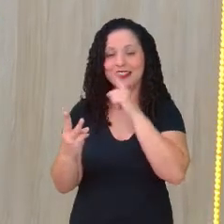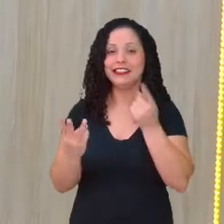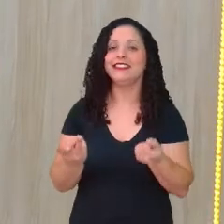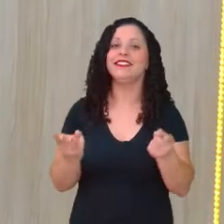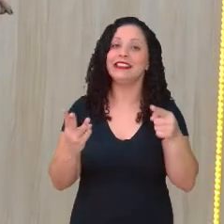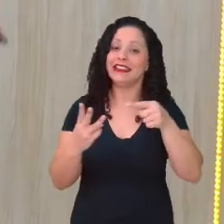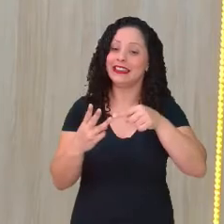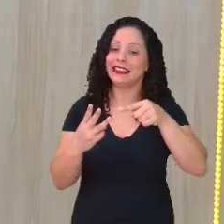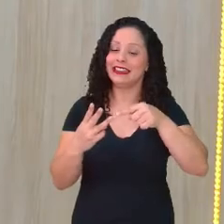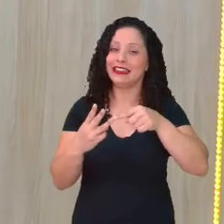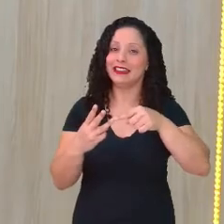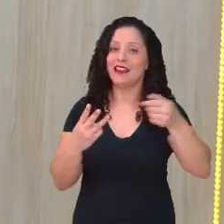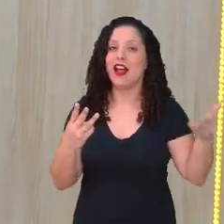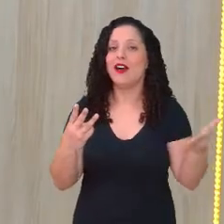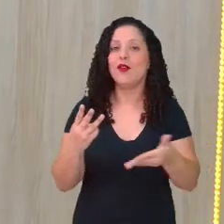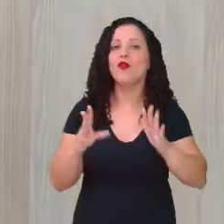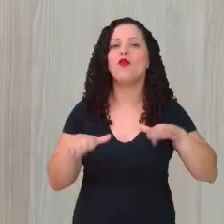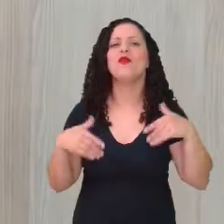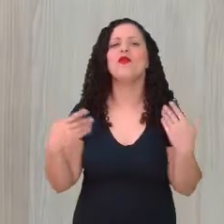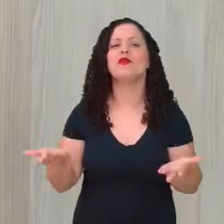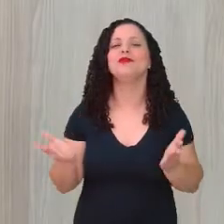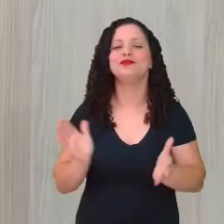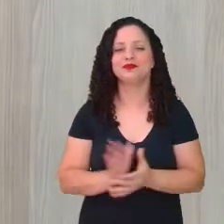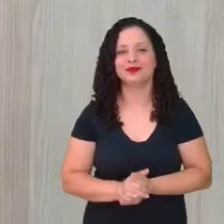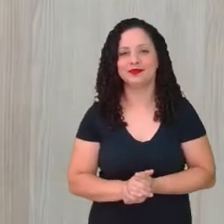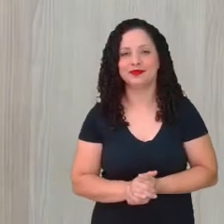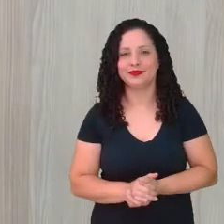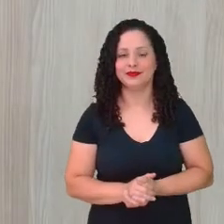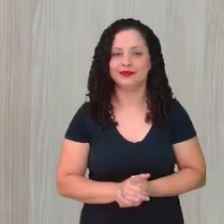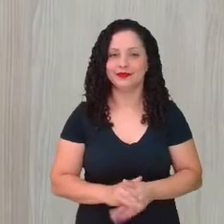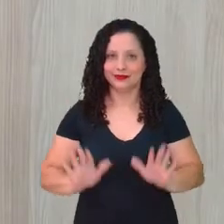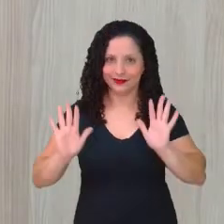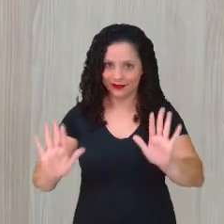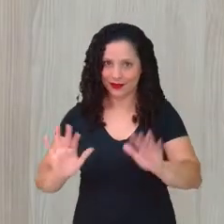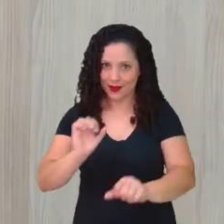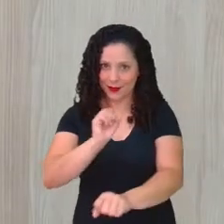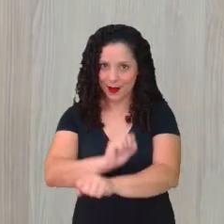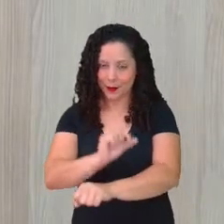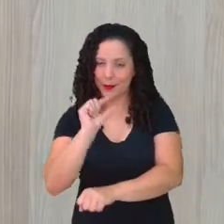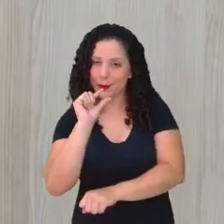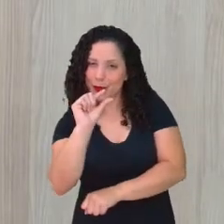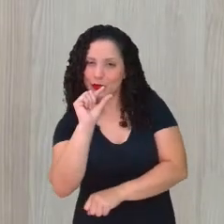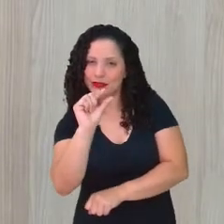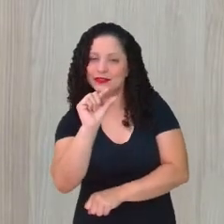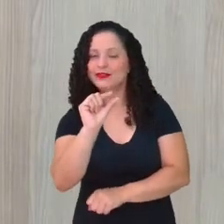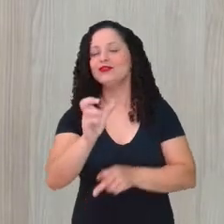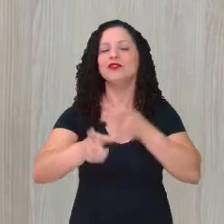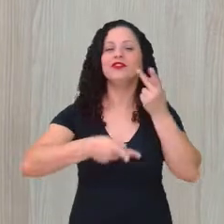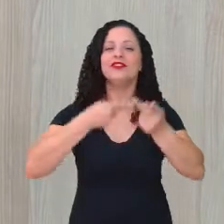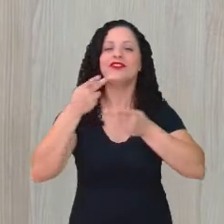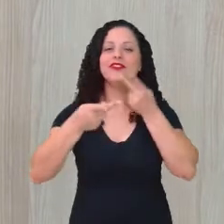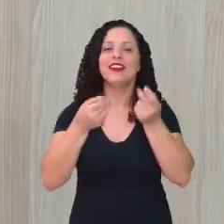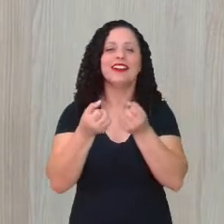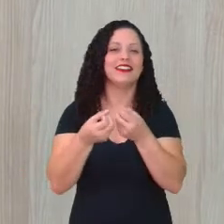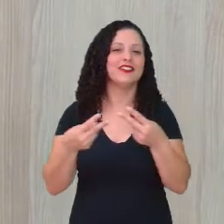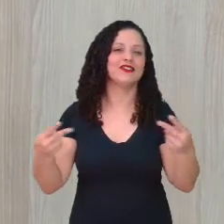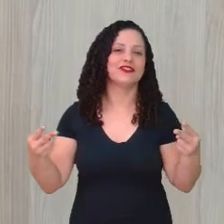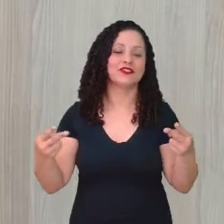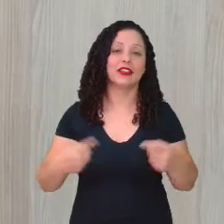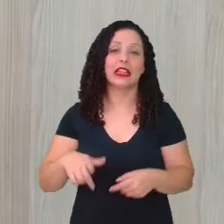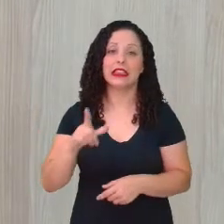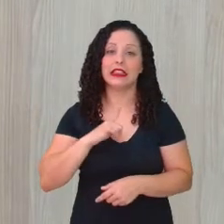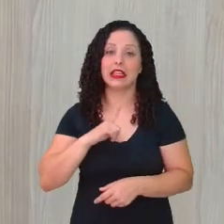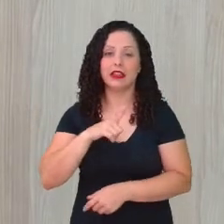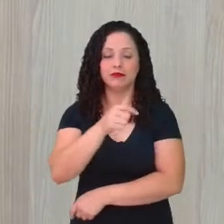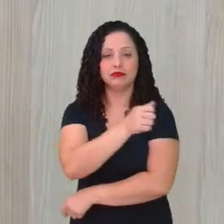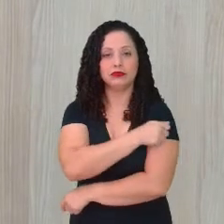vamos à terceira experiência. Pode falar, professora. Professora Adriana, deixa eu aqui interromper um pouquinho para algumas coisas. Não interrompe. Temos Nicolas